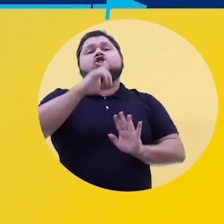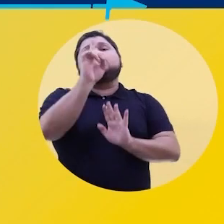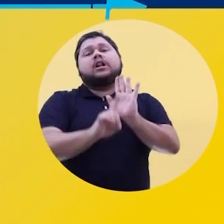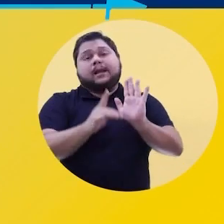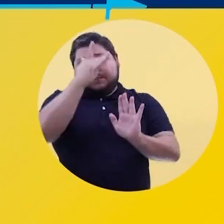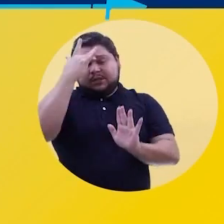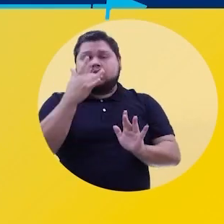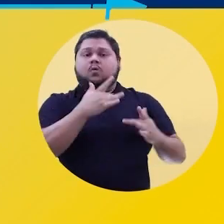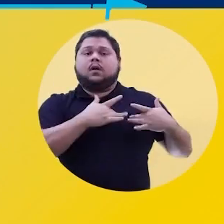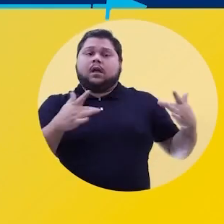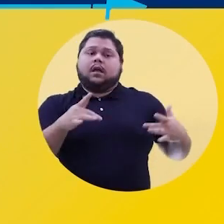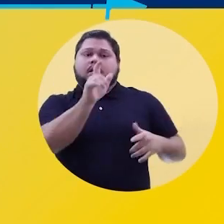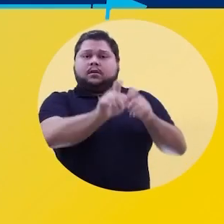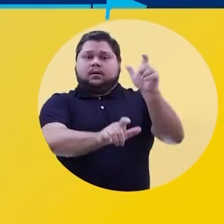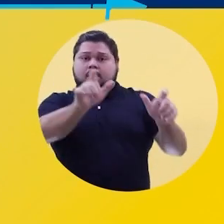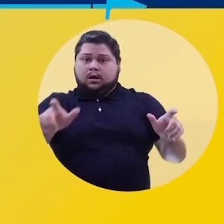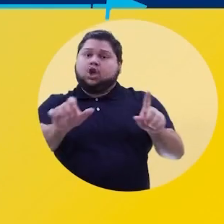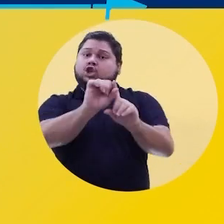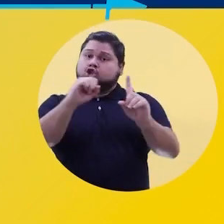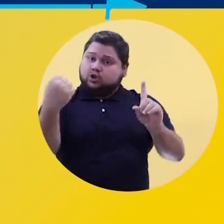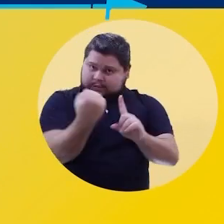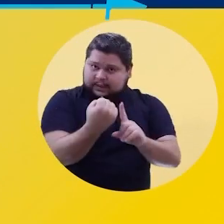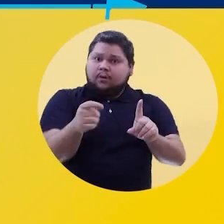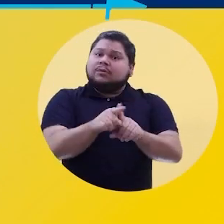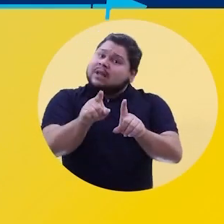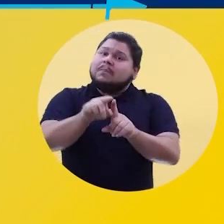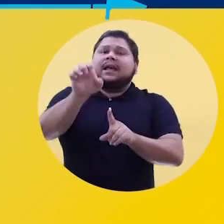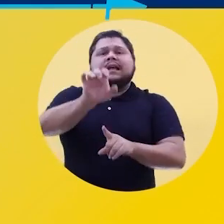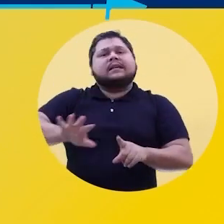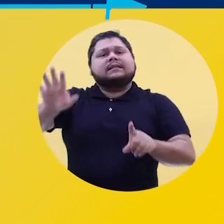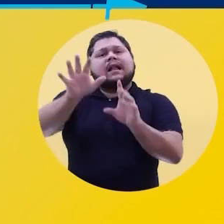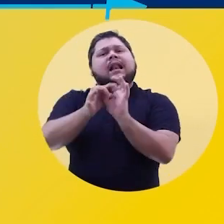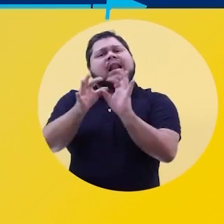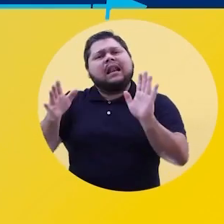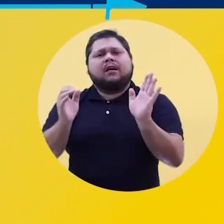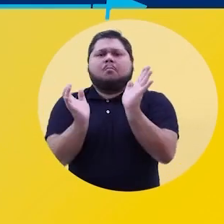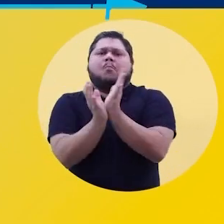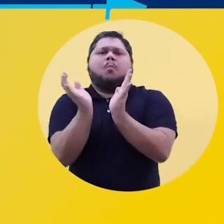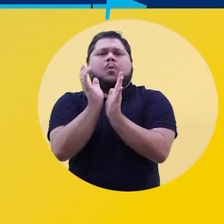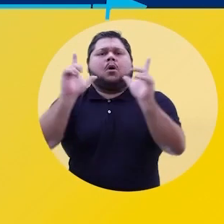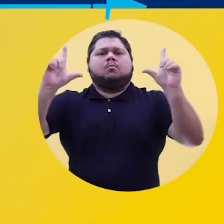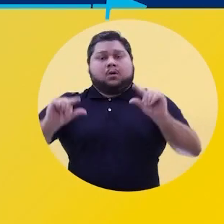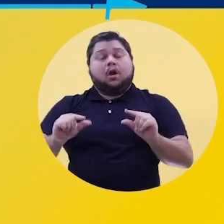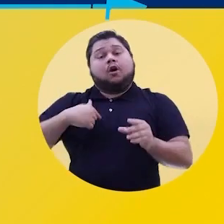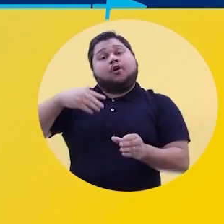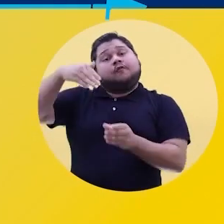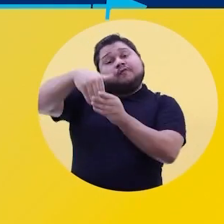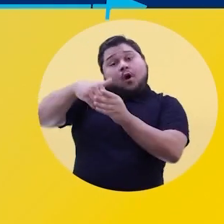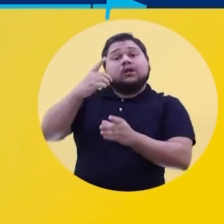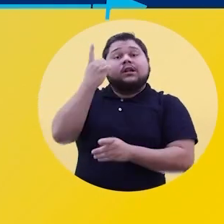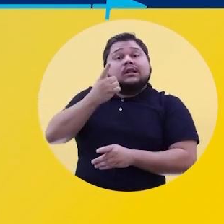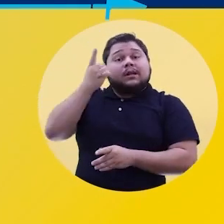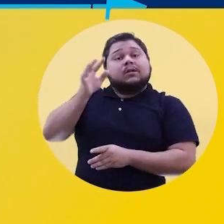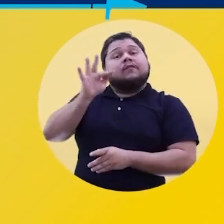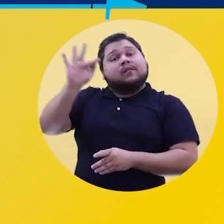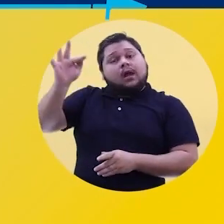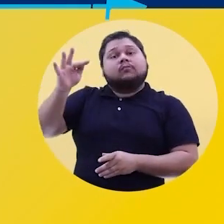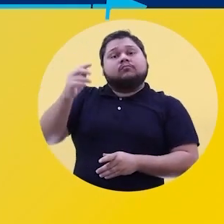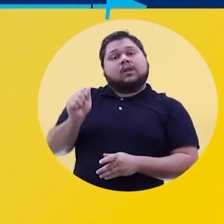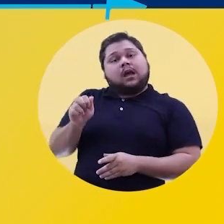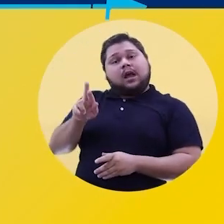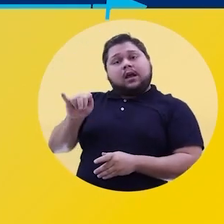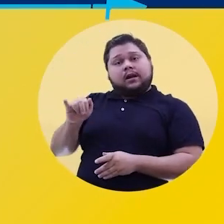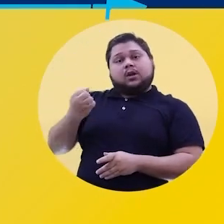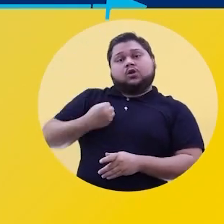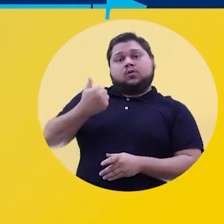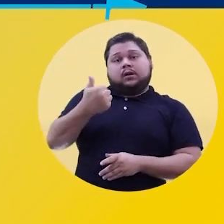defendendo direitos e trabalhando em prol da sociedade. Sou defensor de causas sociais, bem como de um estado mais livre e menos burocrático. Aposto no novo e